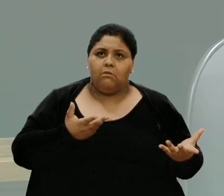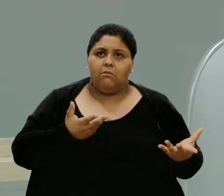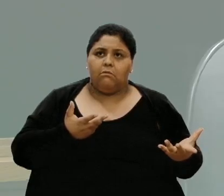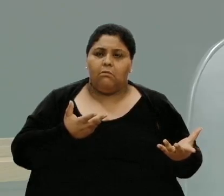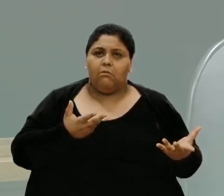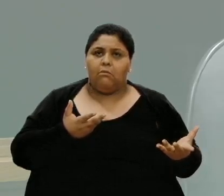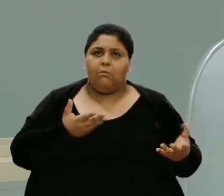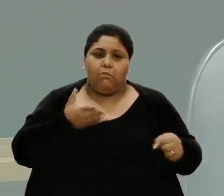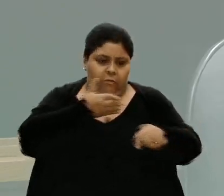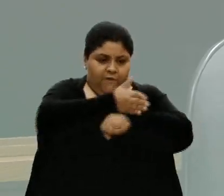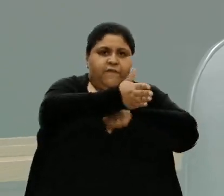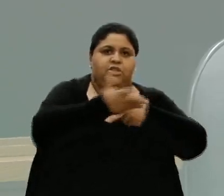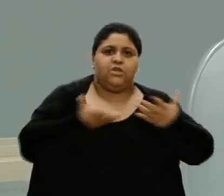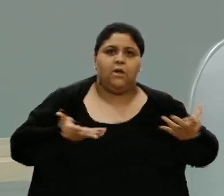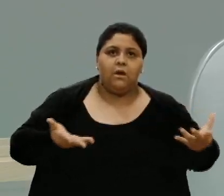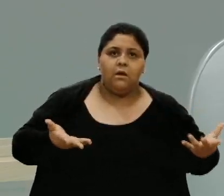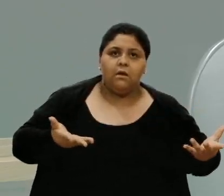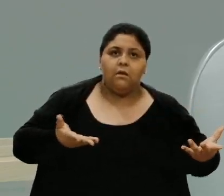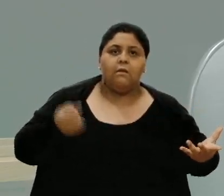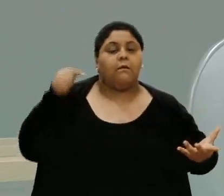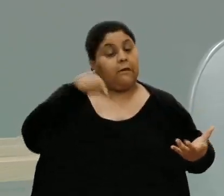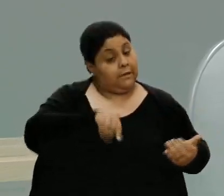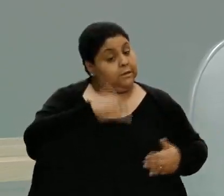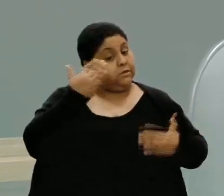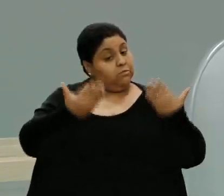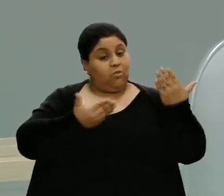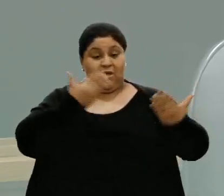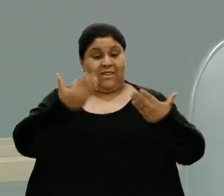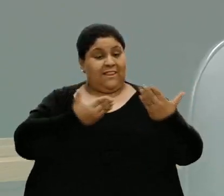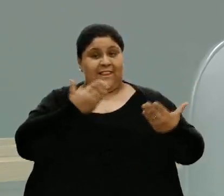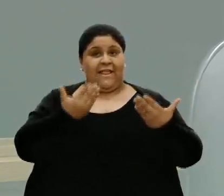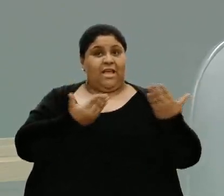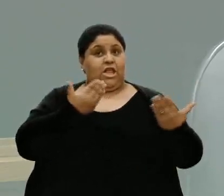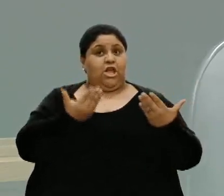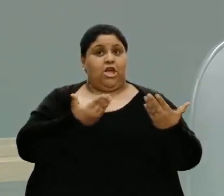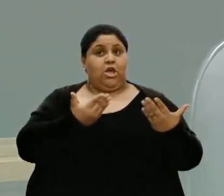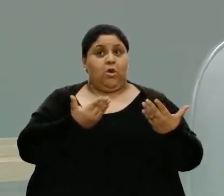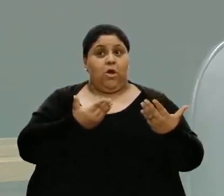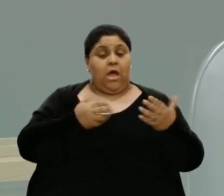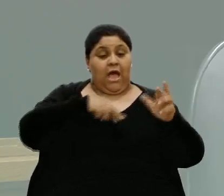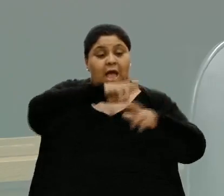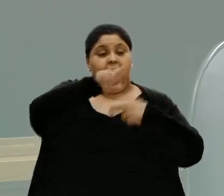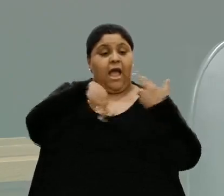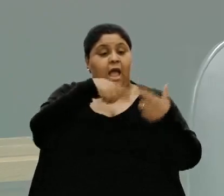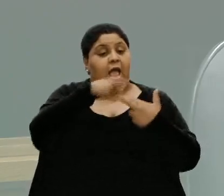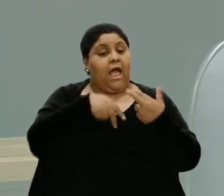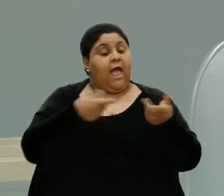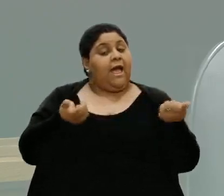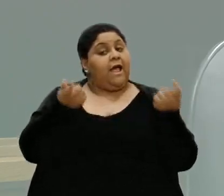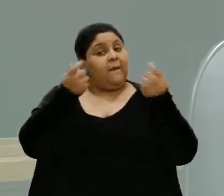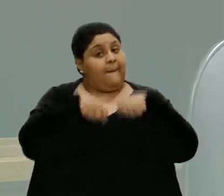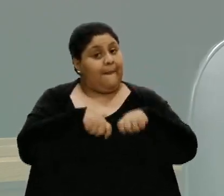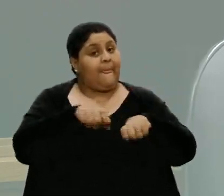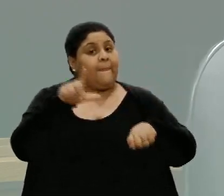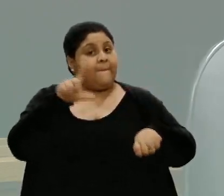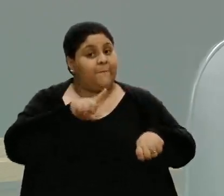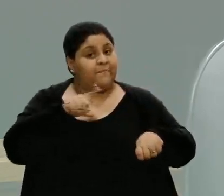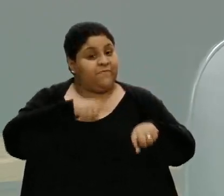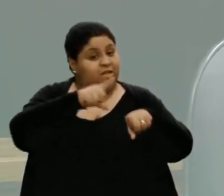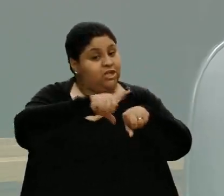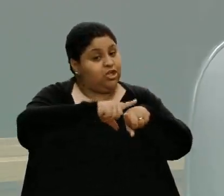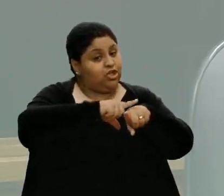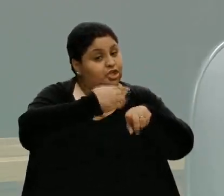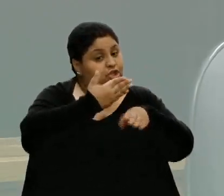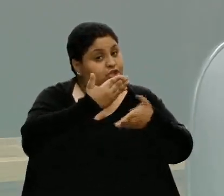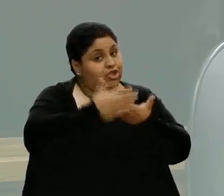Como eu gosto de dizer. Então, essas eram as dúvidas. Não eram dúvidas em relação à necessidade de tirar as pessoas de lá.